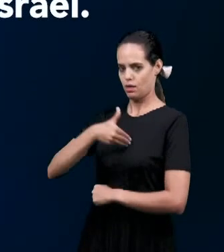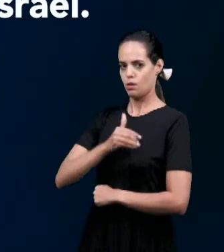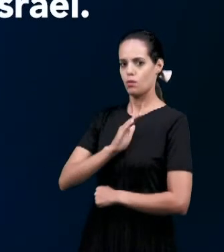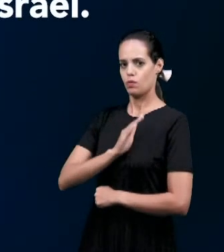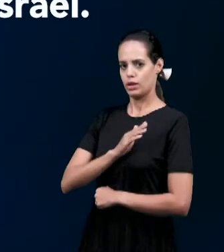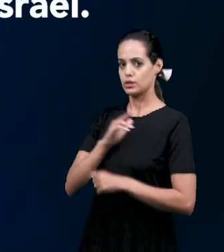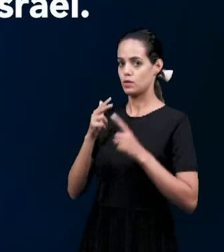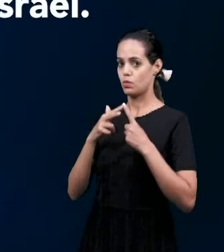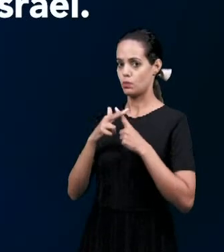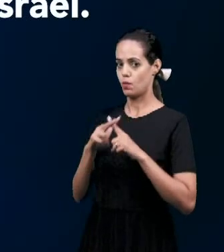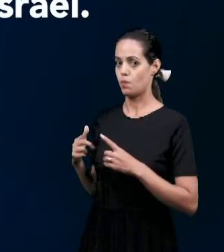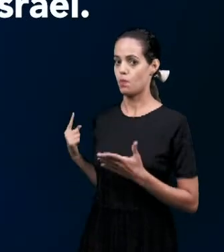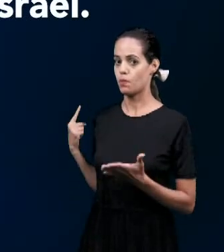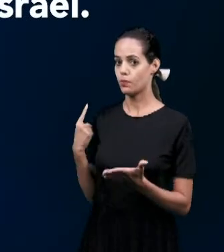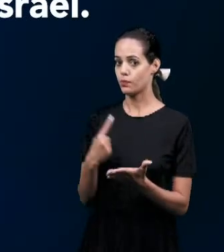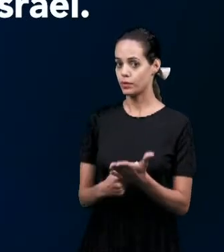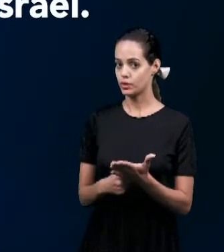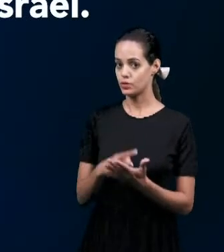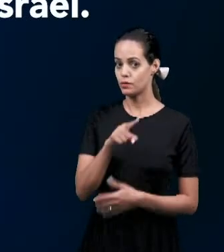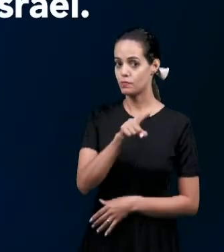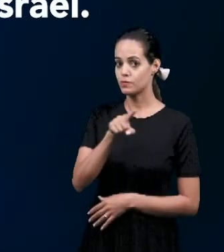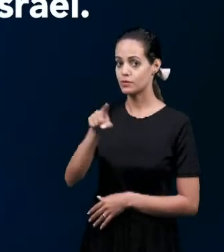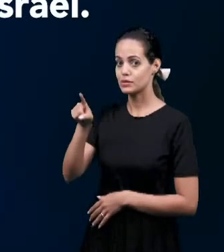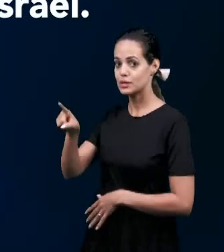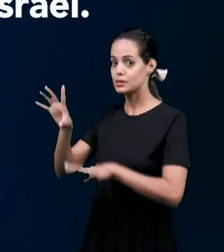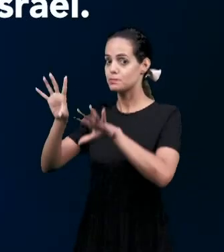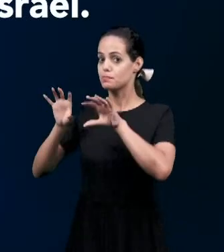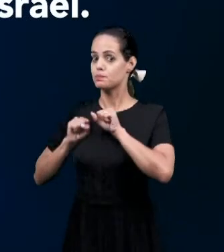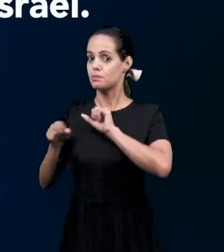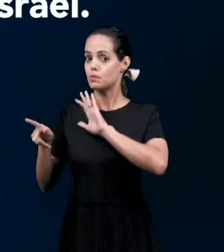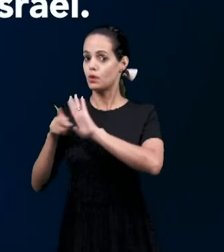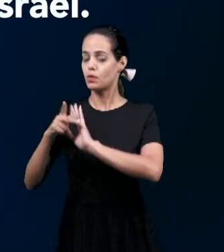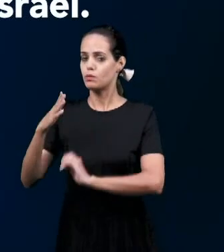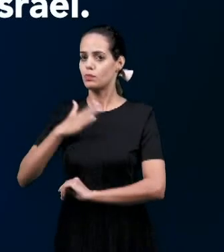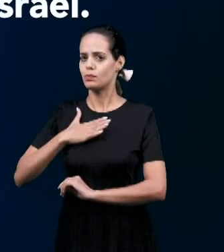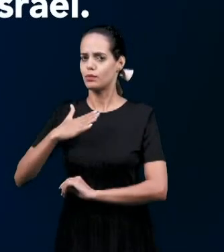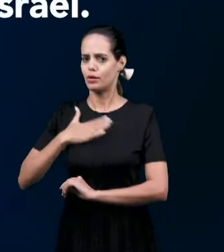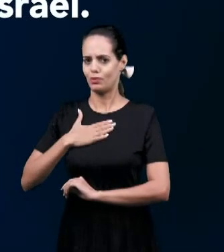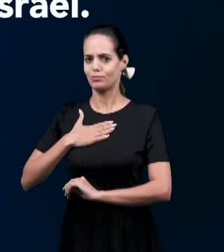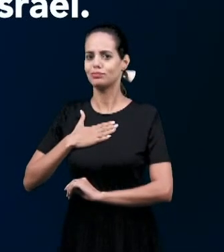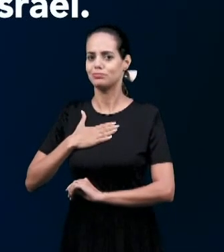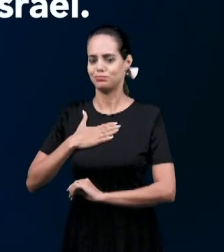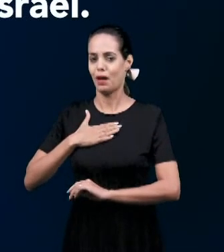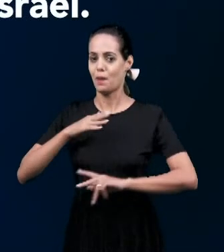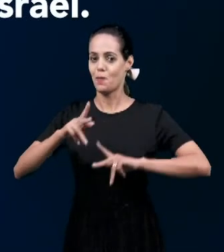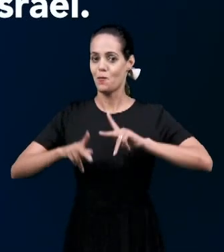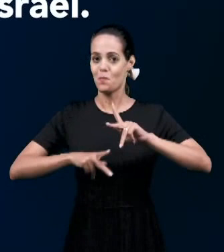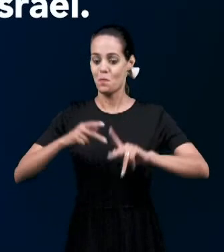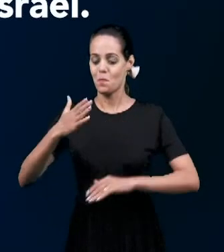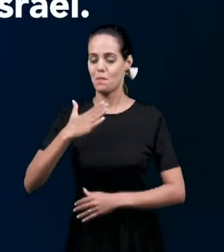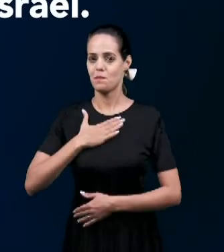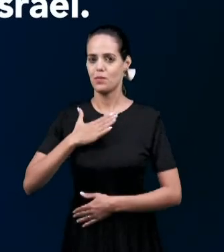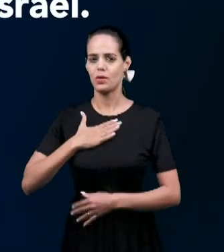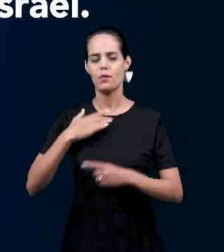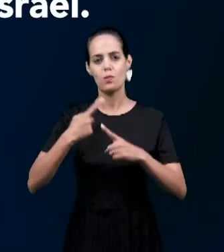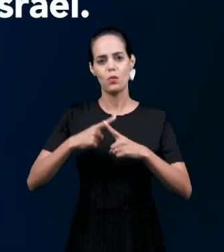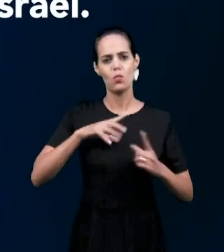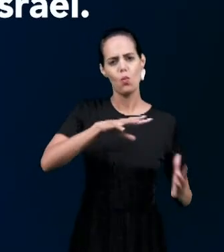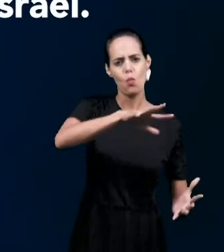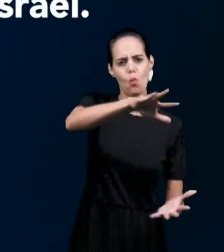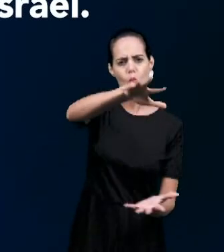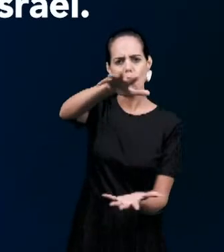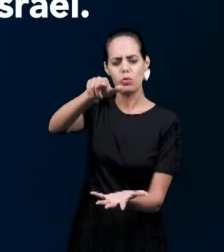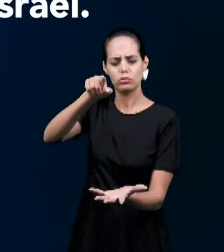sereis a minha propriedade peculiar Dere todos os povos Porque toda a terra é minha